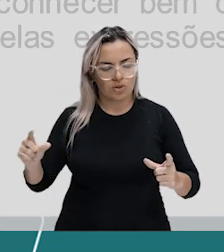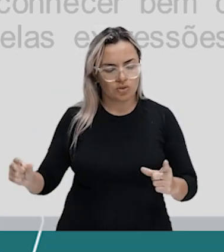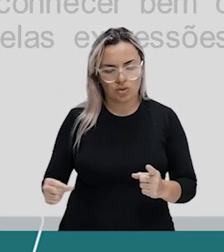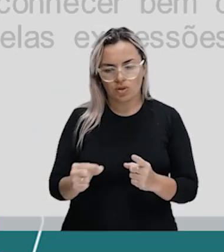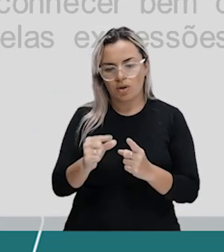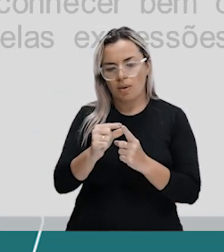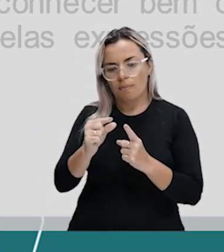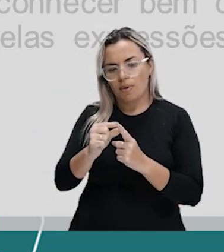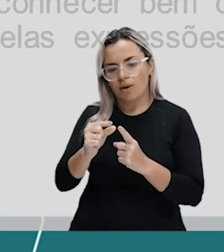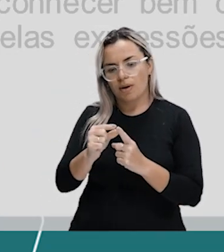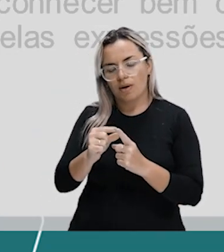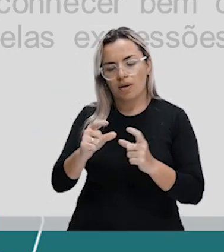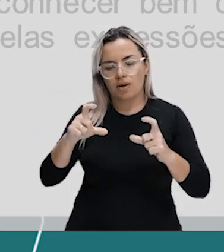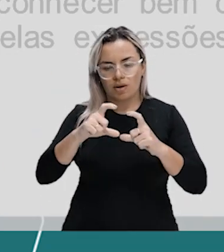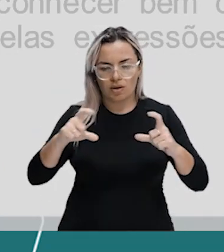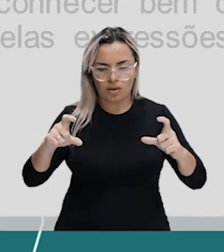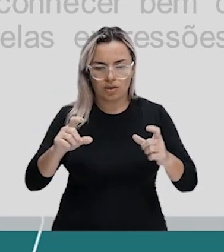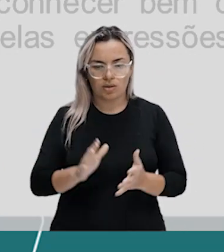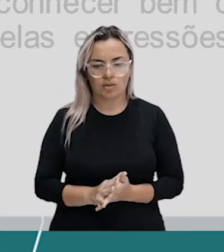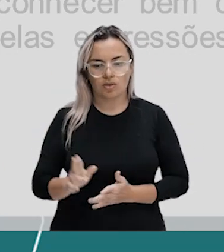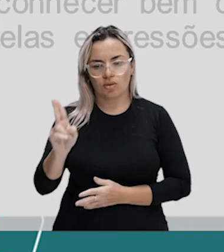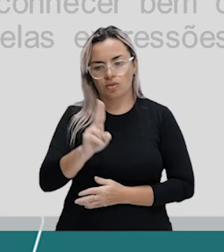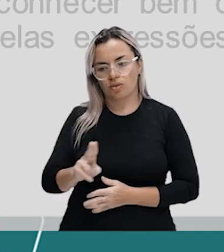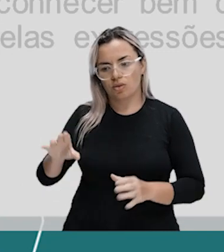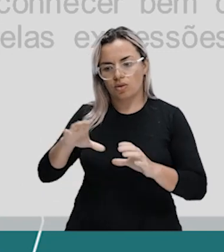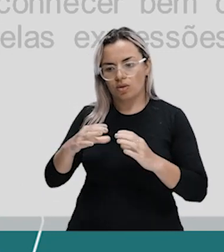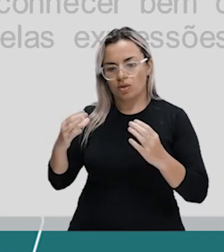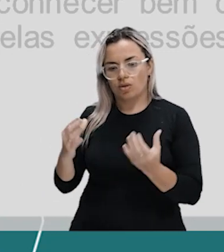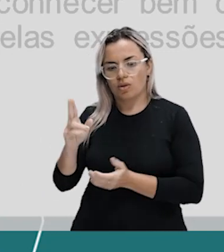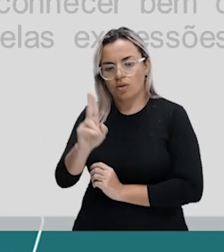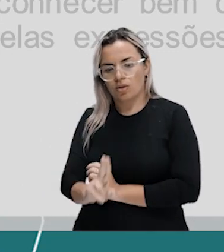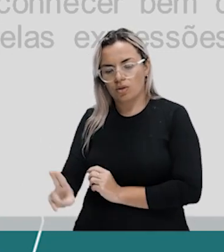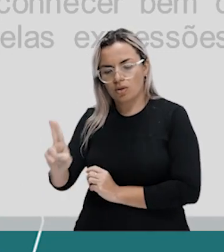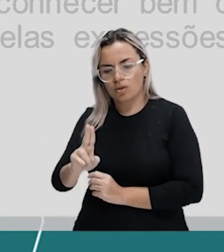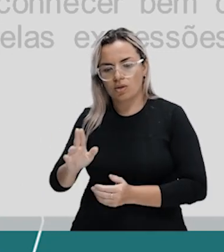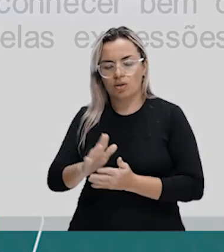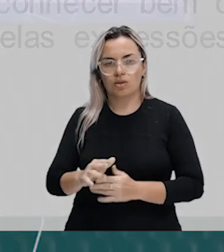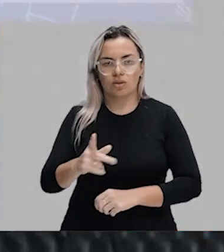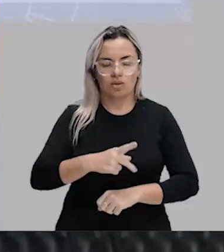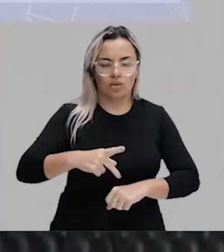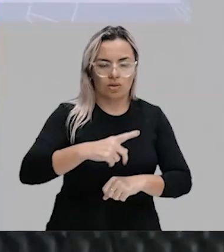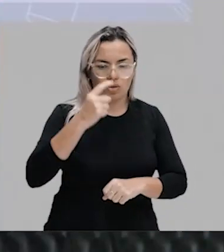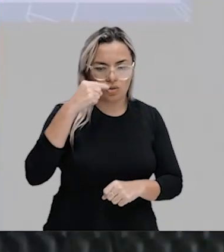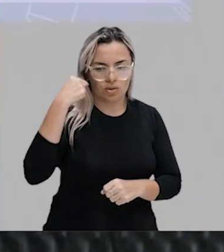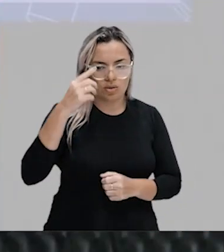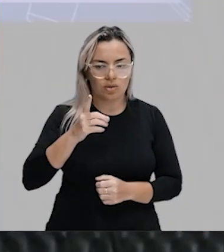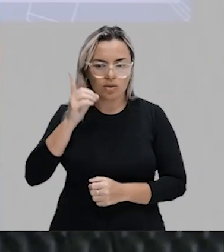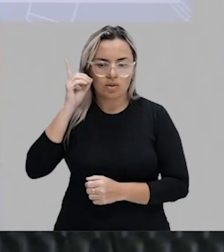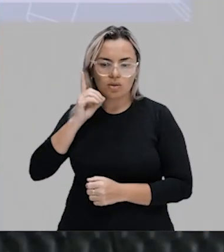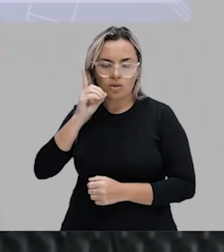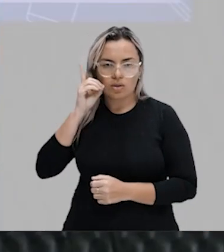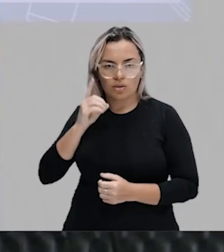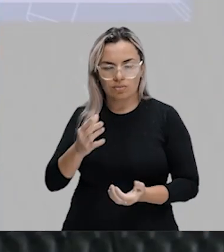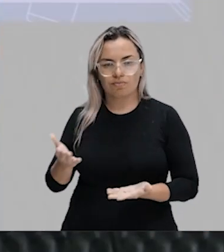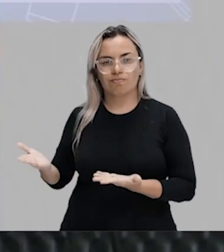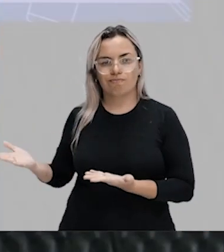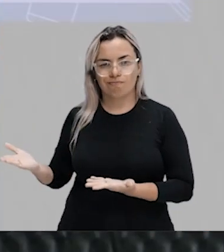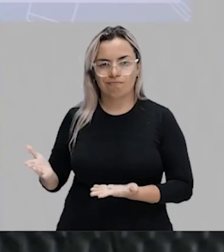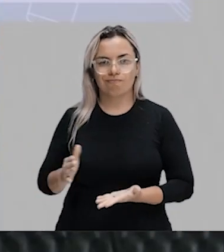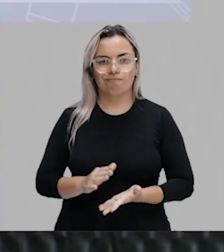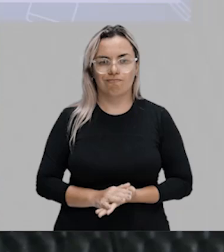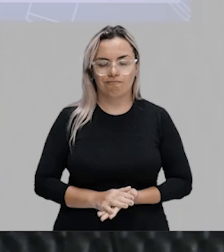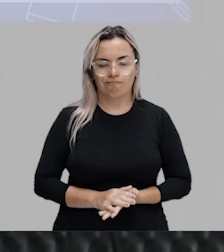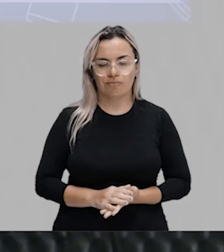utilizadas pelas comunidades que o utilizam, sobretudo na Espanha, nos Estados Unidos, isso mesmo.